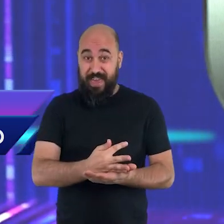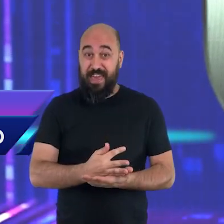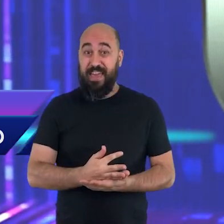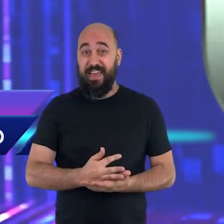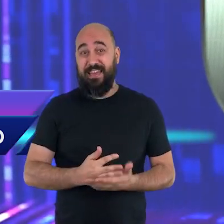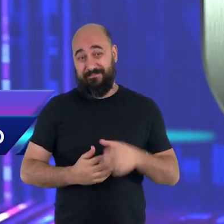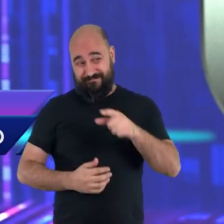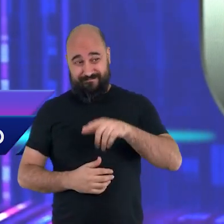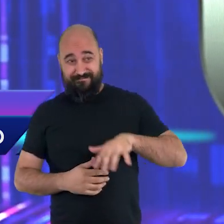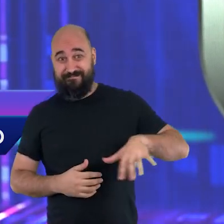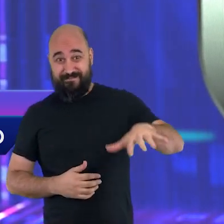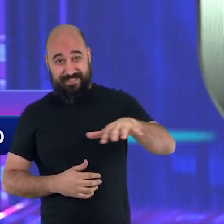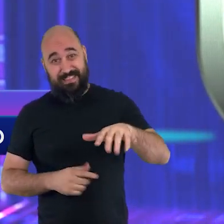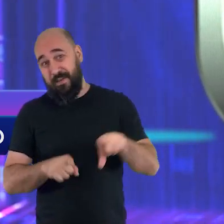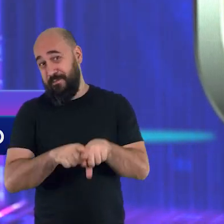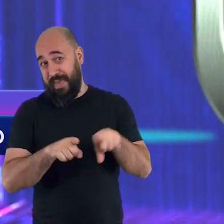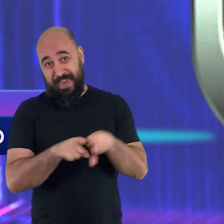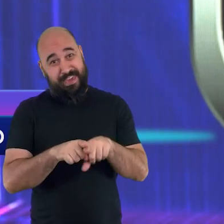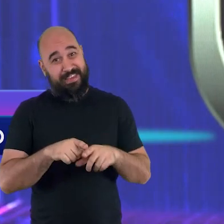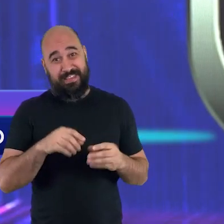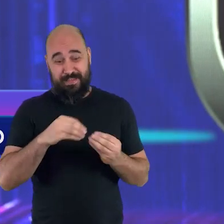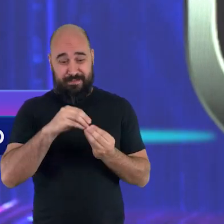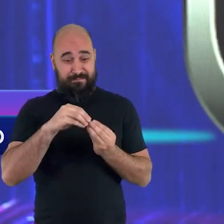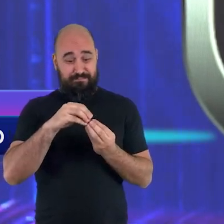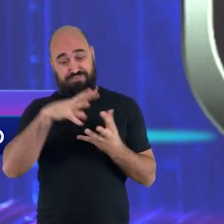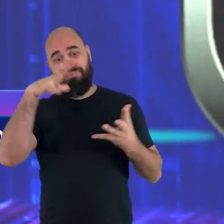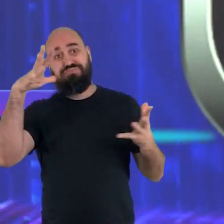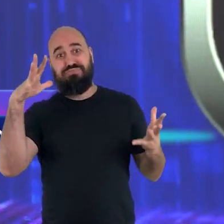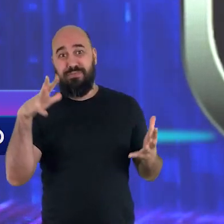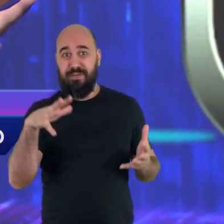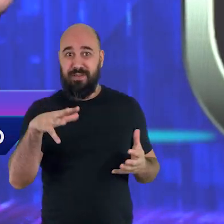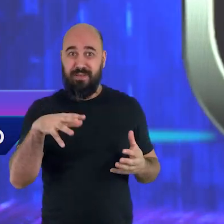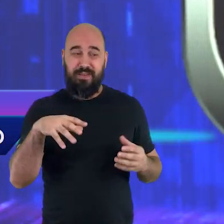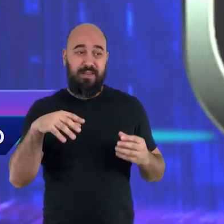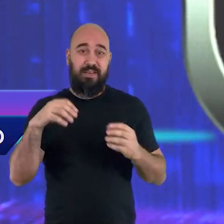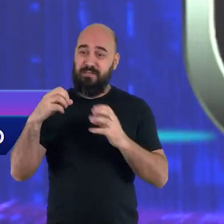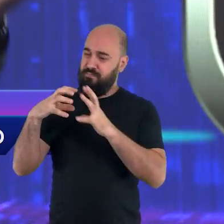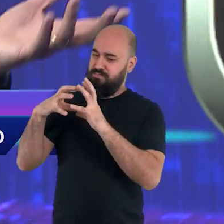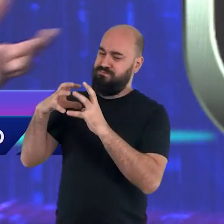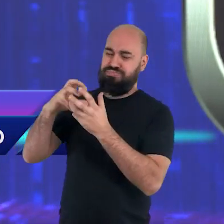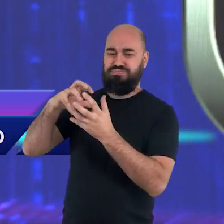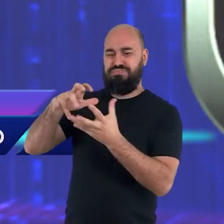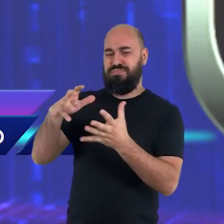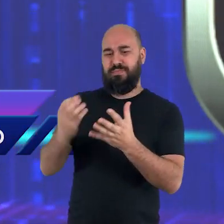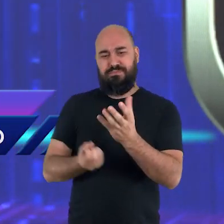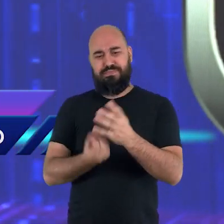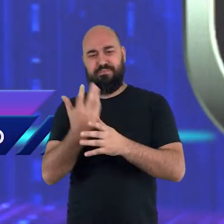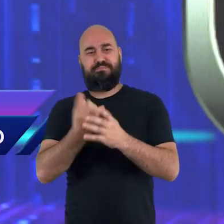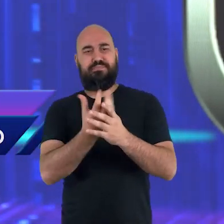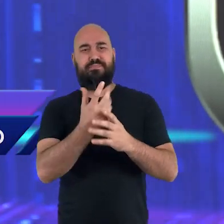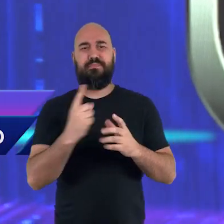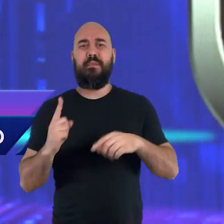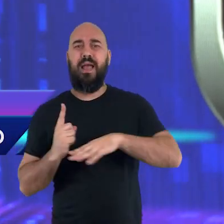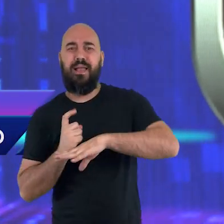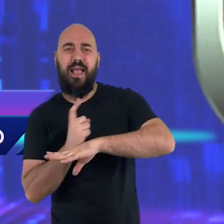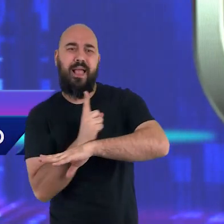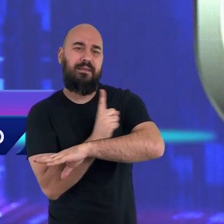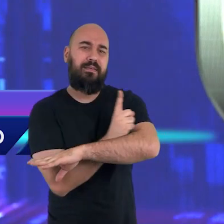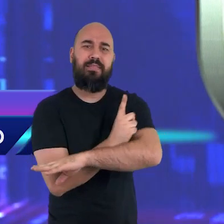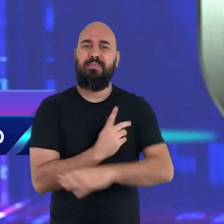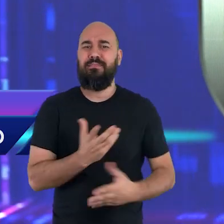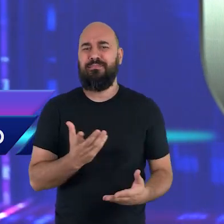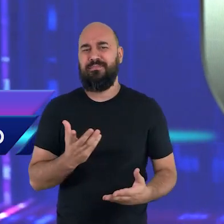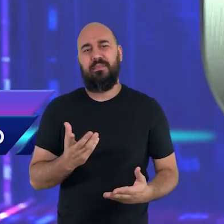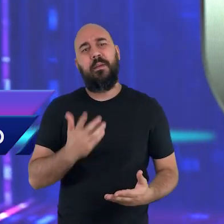juntaram, dando início a uma vida com muitas variações. É tudo